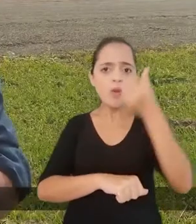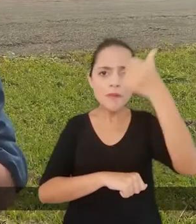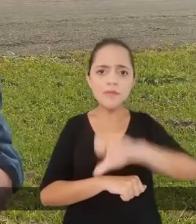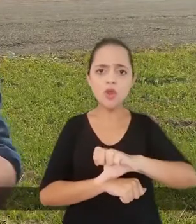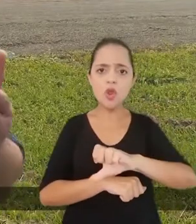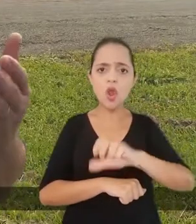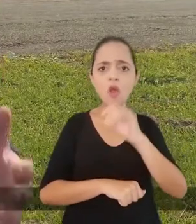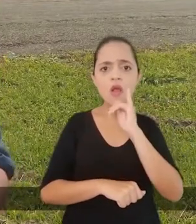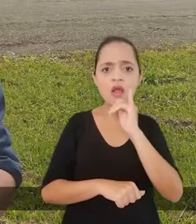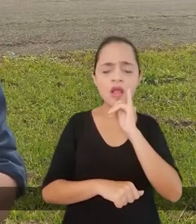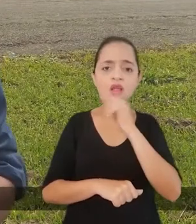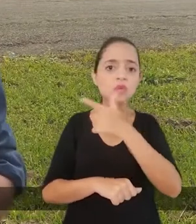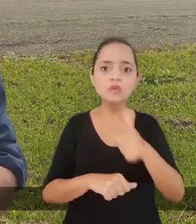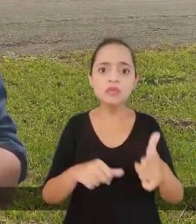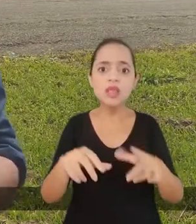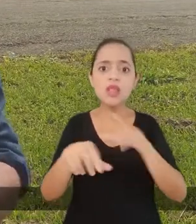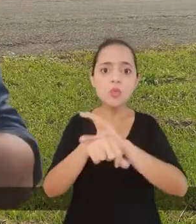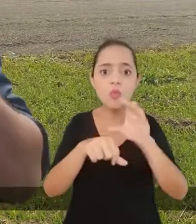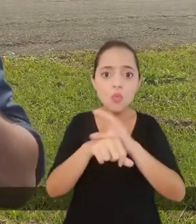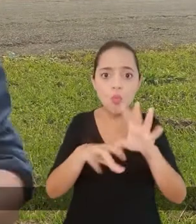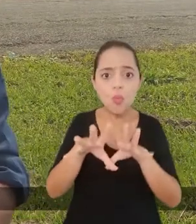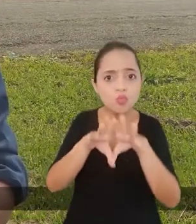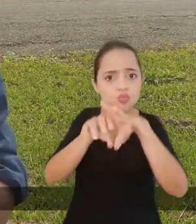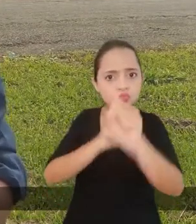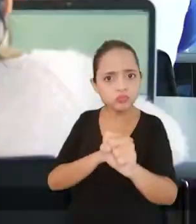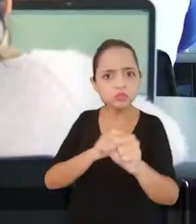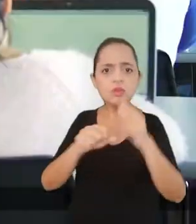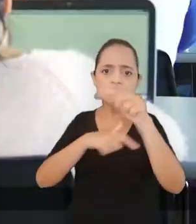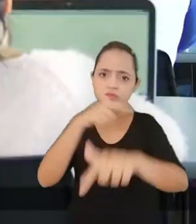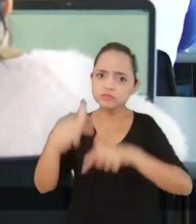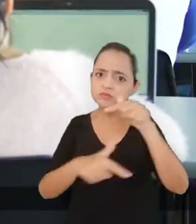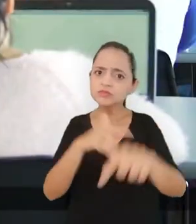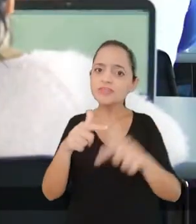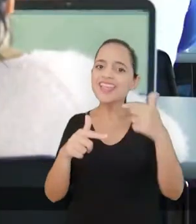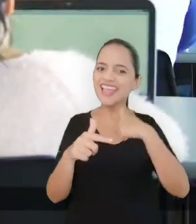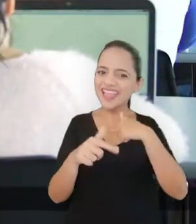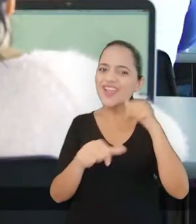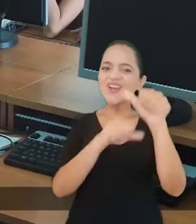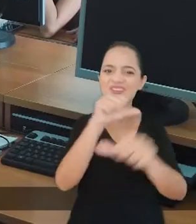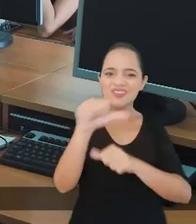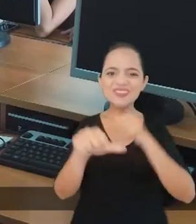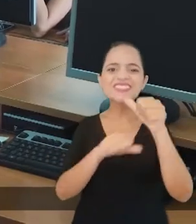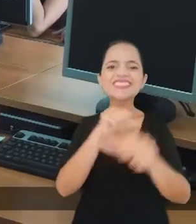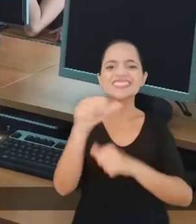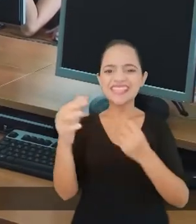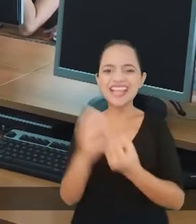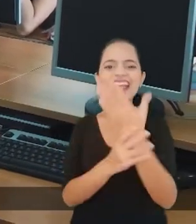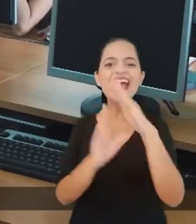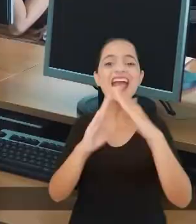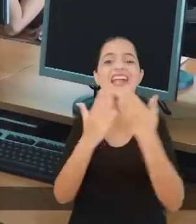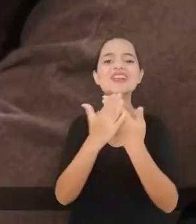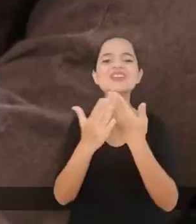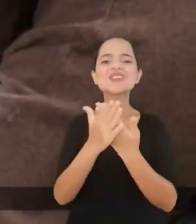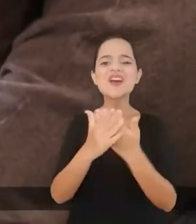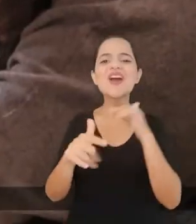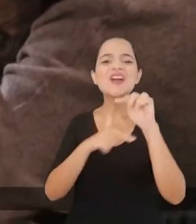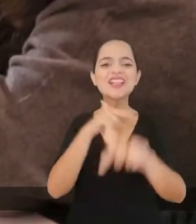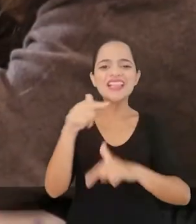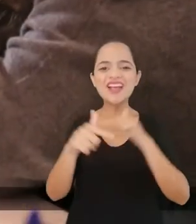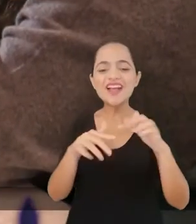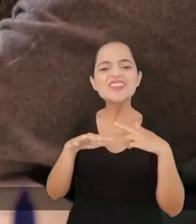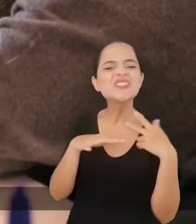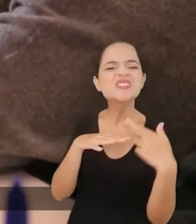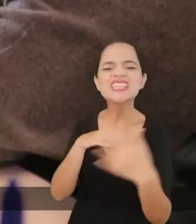não investe em mão de obra. Mas isso vai mudar. Vou criar a Escola do Emprego com diversos cursos e vou